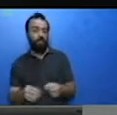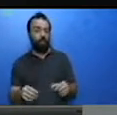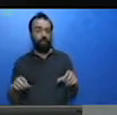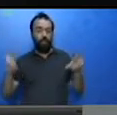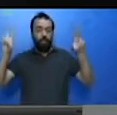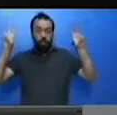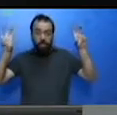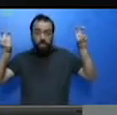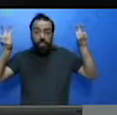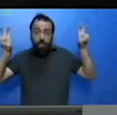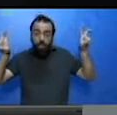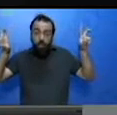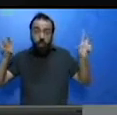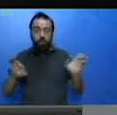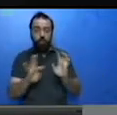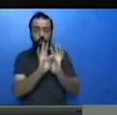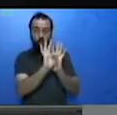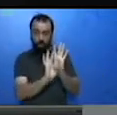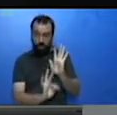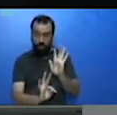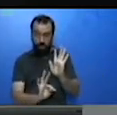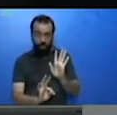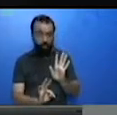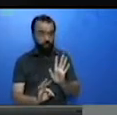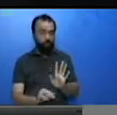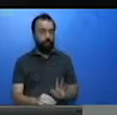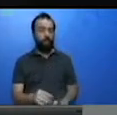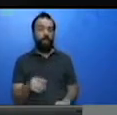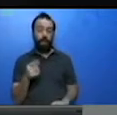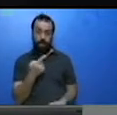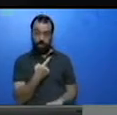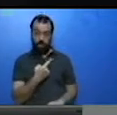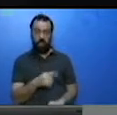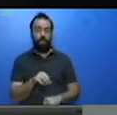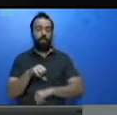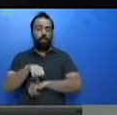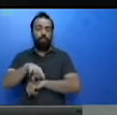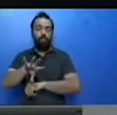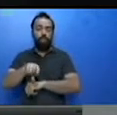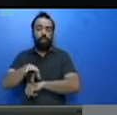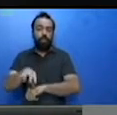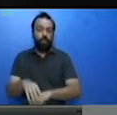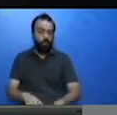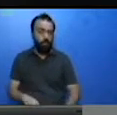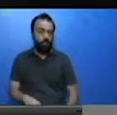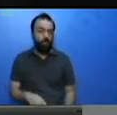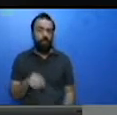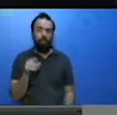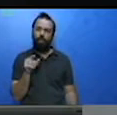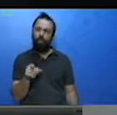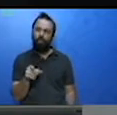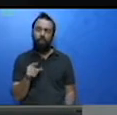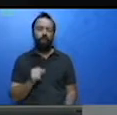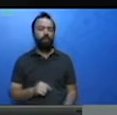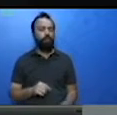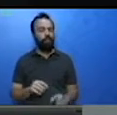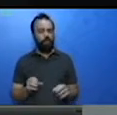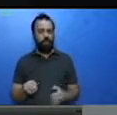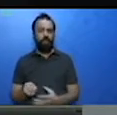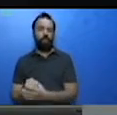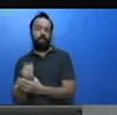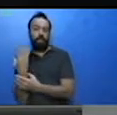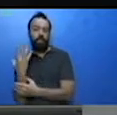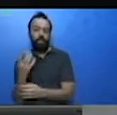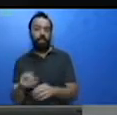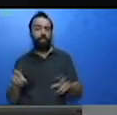mas cada um pode estar criando a sua. O canto do Irapuru, como surgiu o